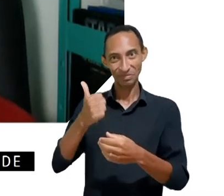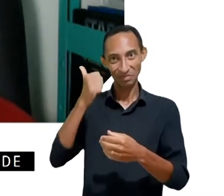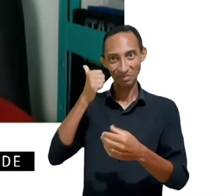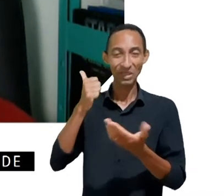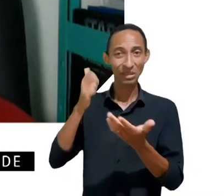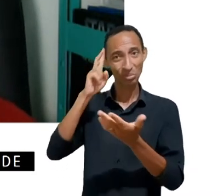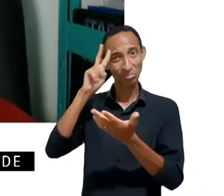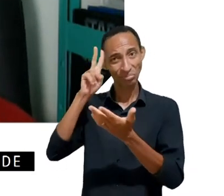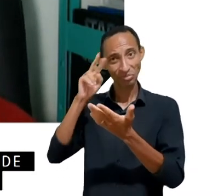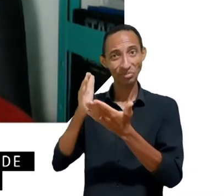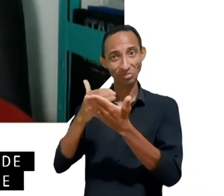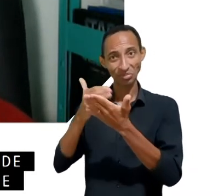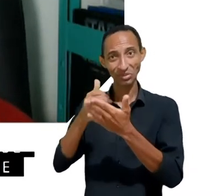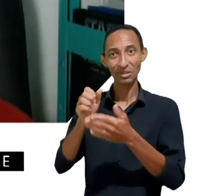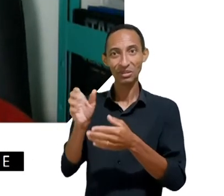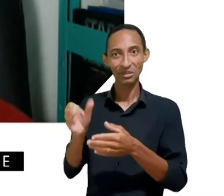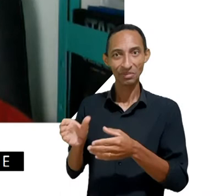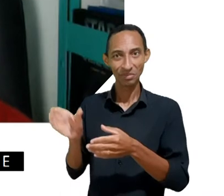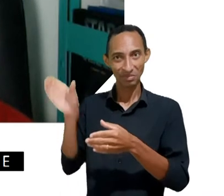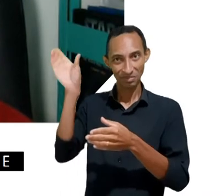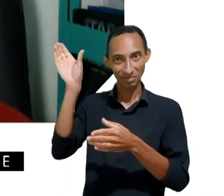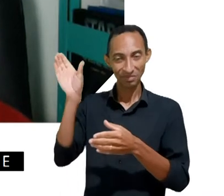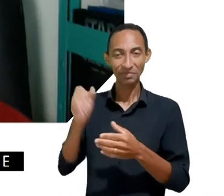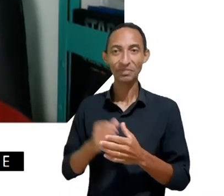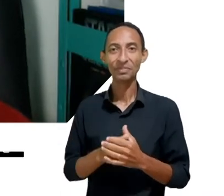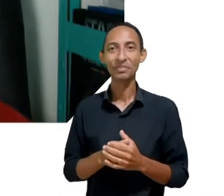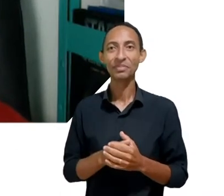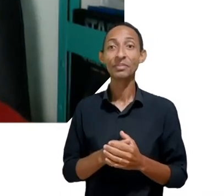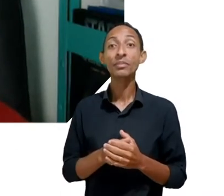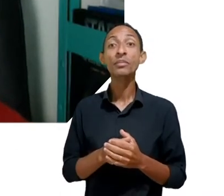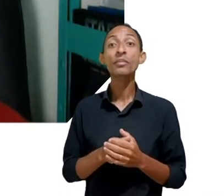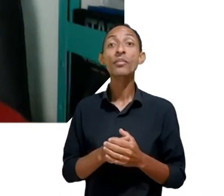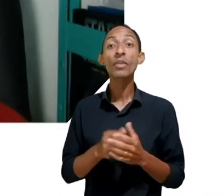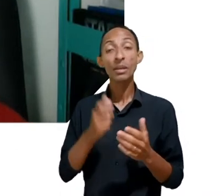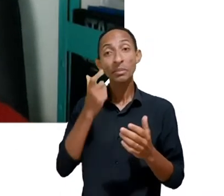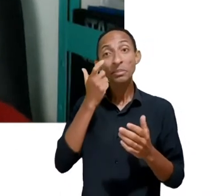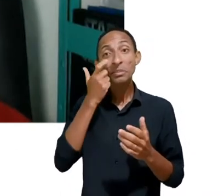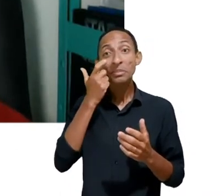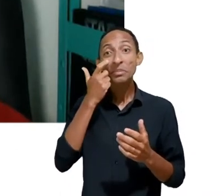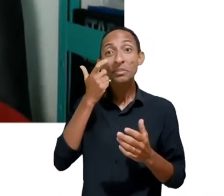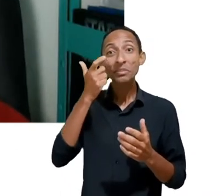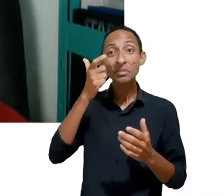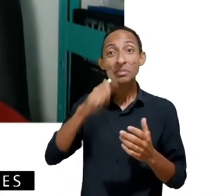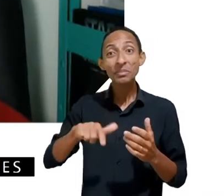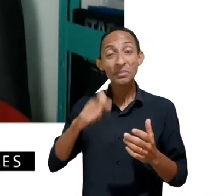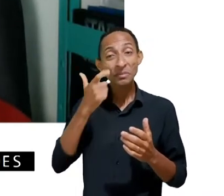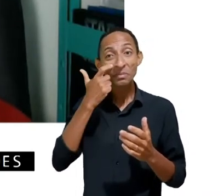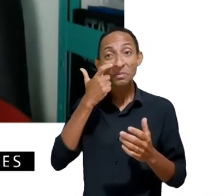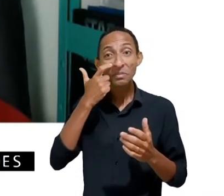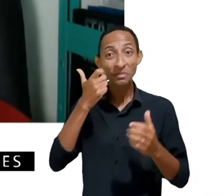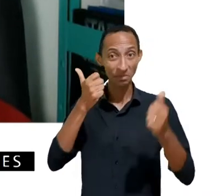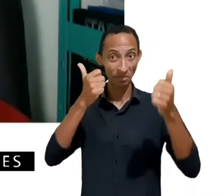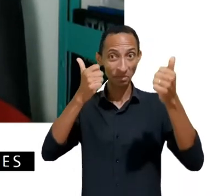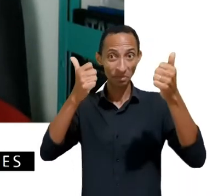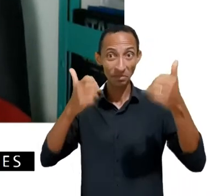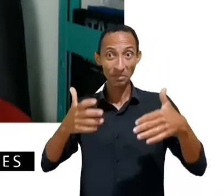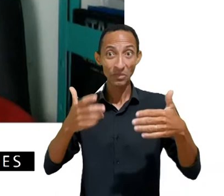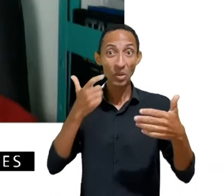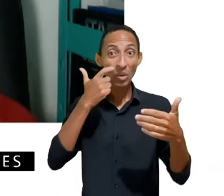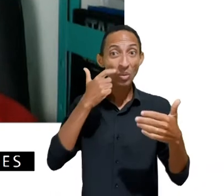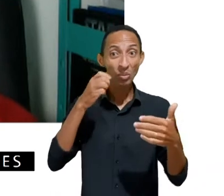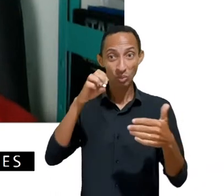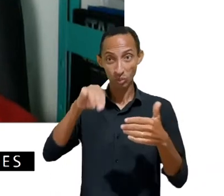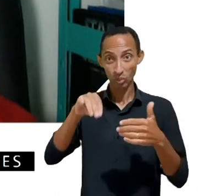Em relação às questões de perfilamento, decisão automatizada e modulação comportamental,